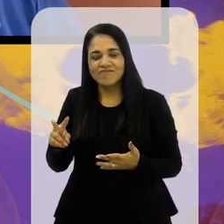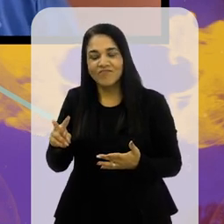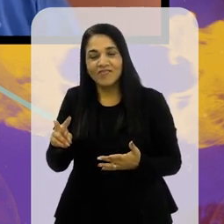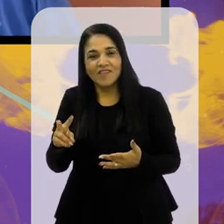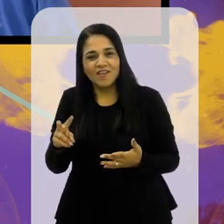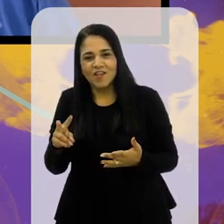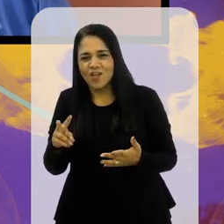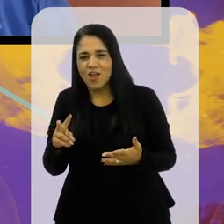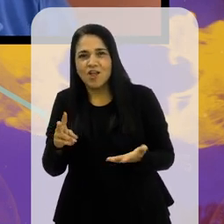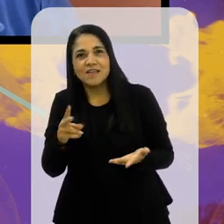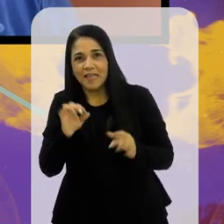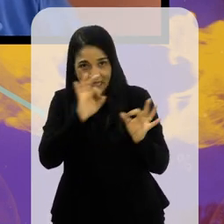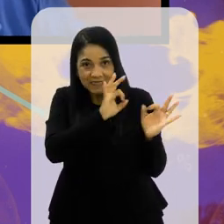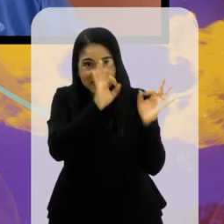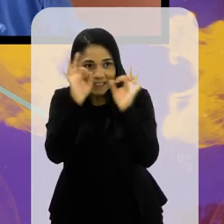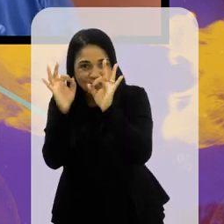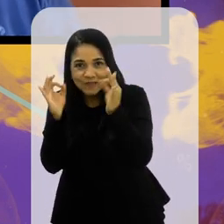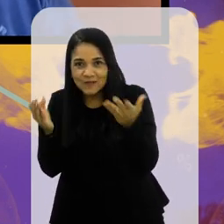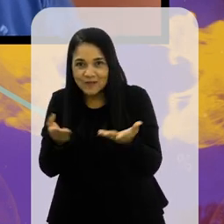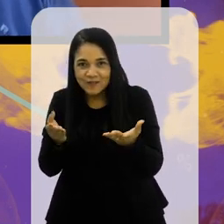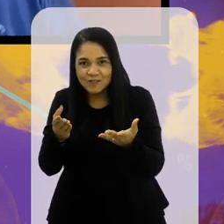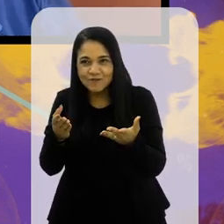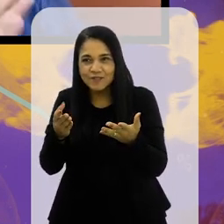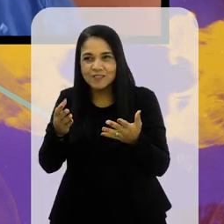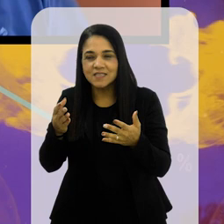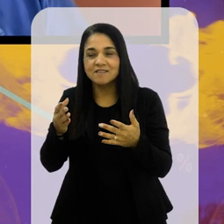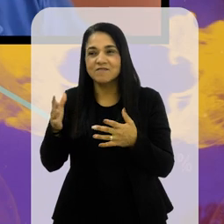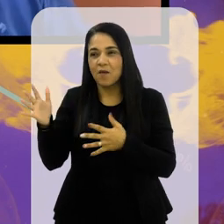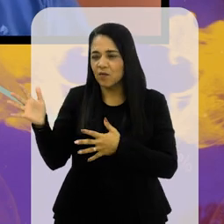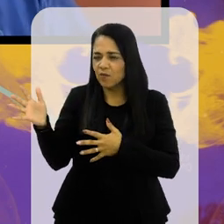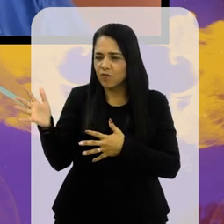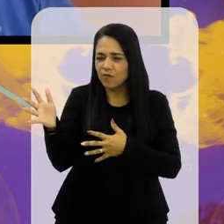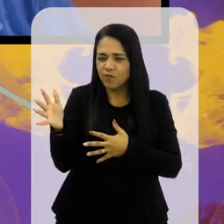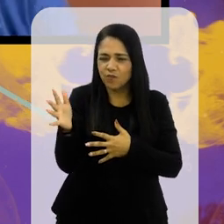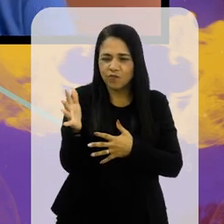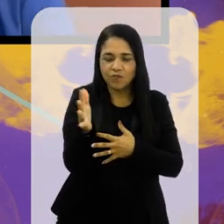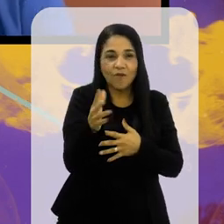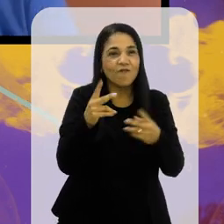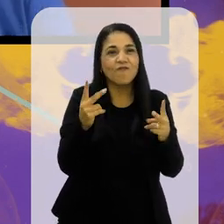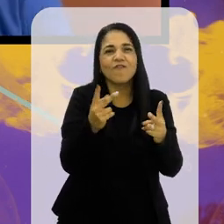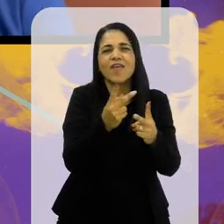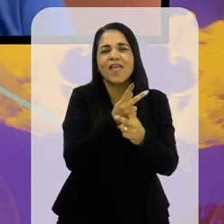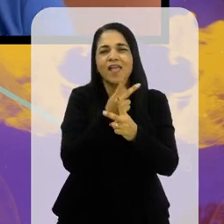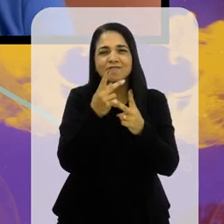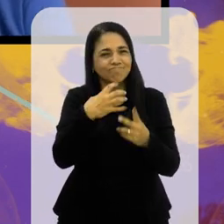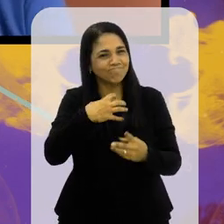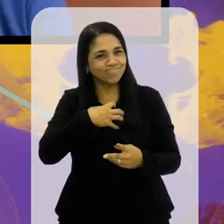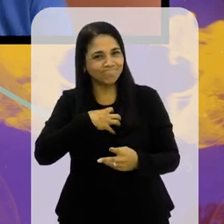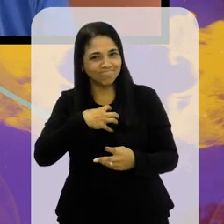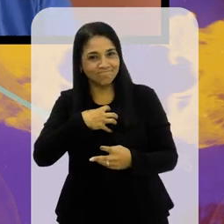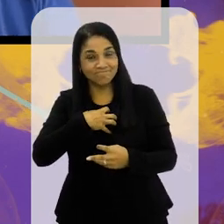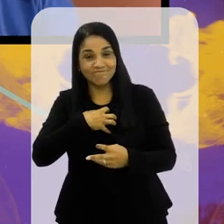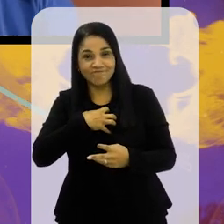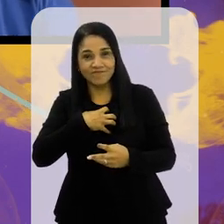agora, qualquer... Quem está nos assistindo, se passar a mão assim de um lado, para o outro, vai sentir um ventinho na mão.